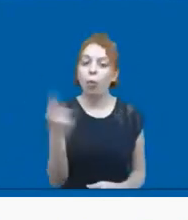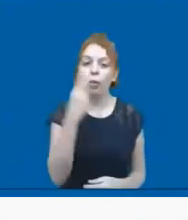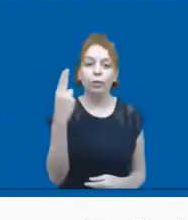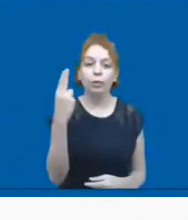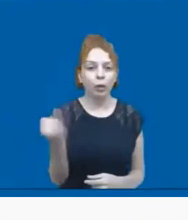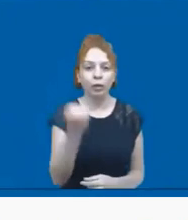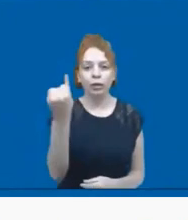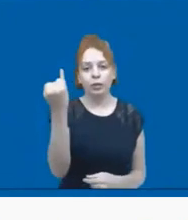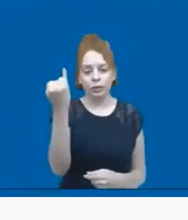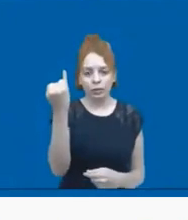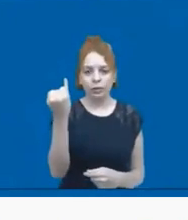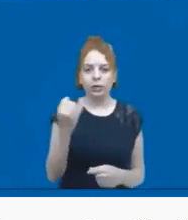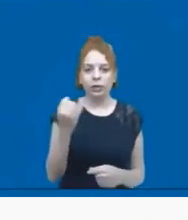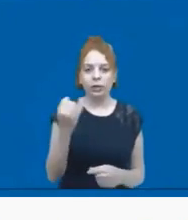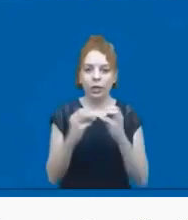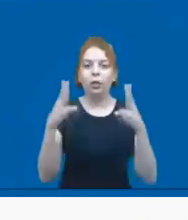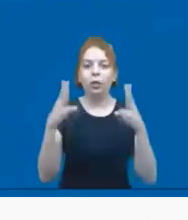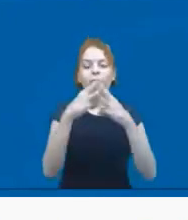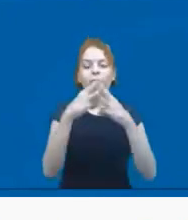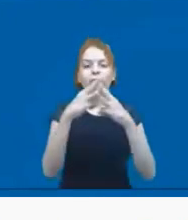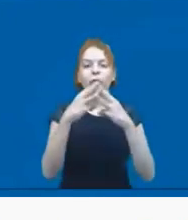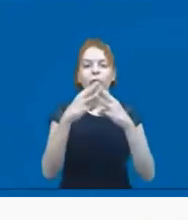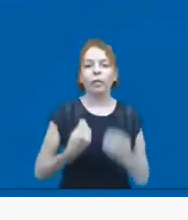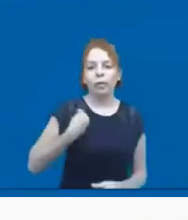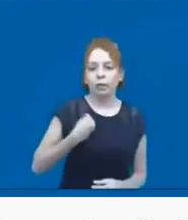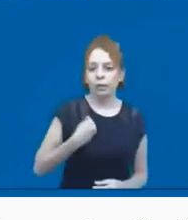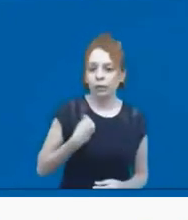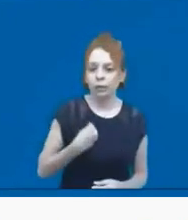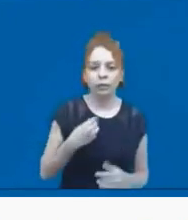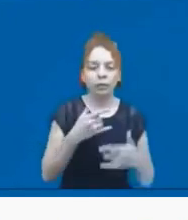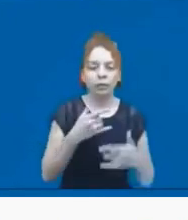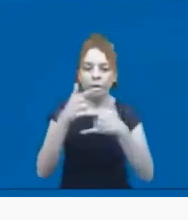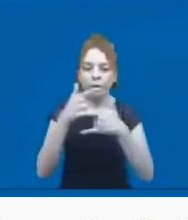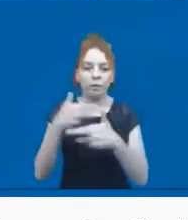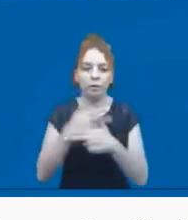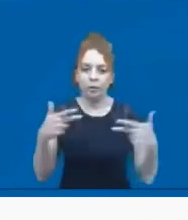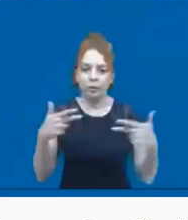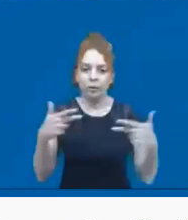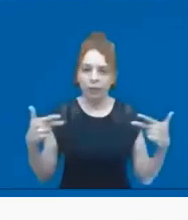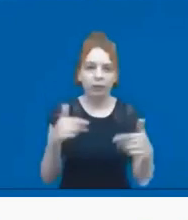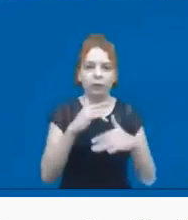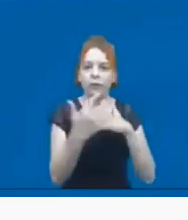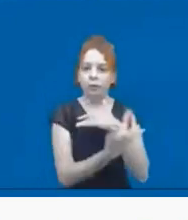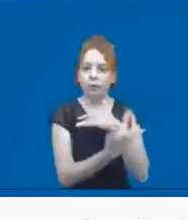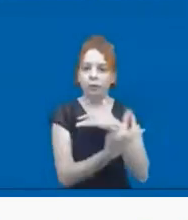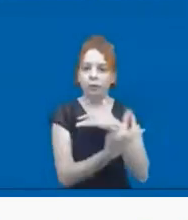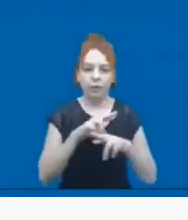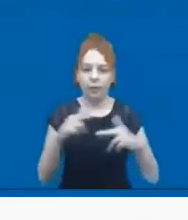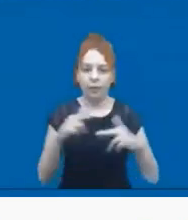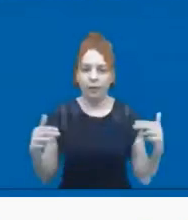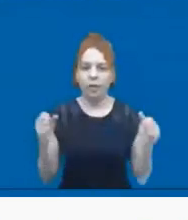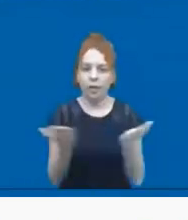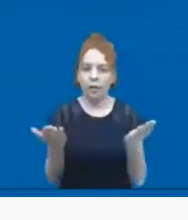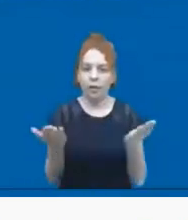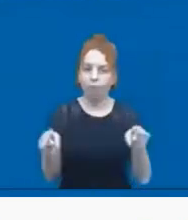necessários. E a ONU tem feito isso dentro das suas redes, dentro das suas plataformas, Voz das Comunidades também. E agora, unidos, com